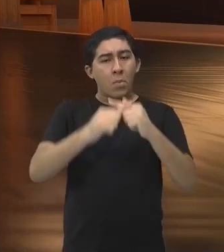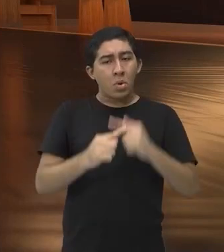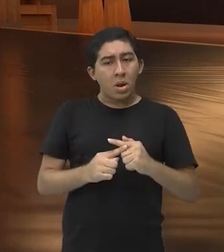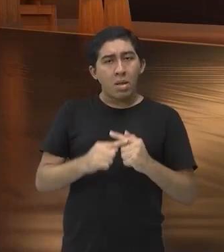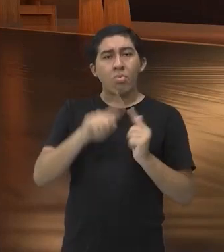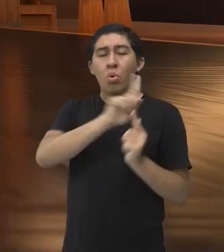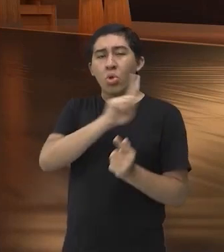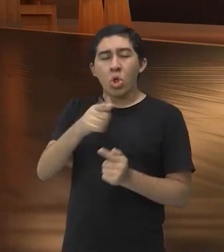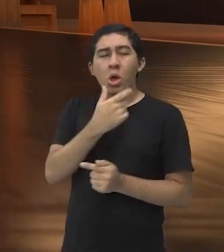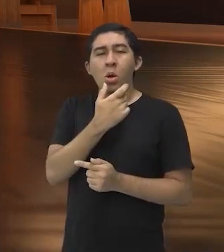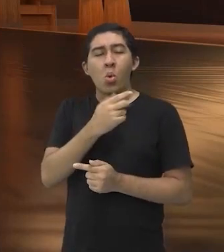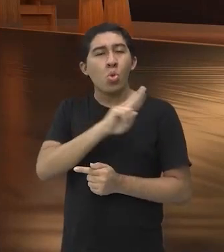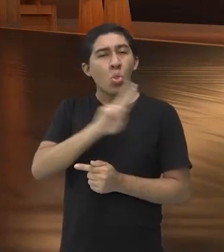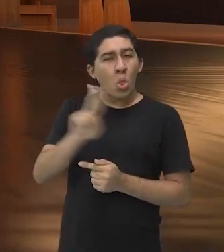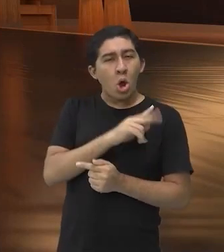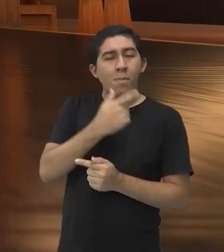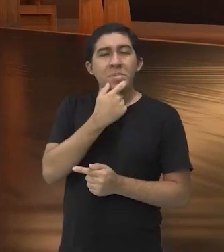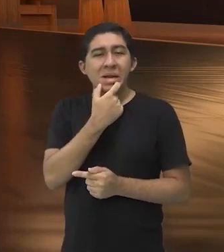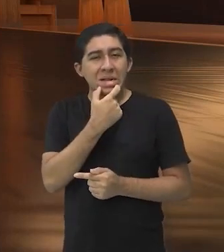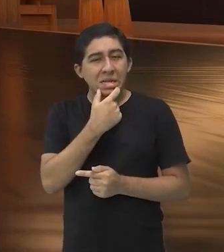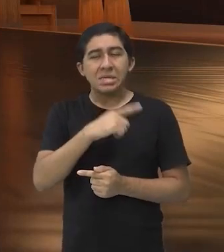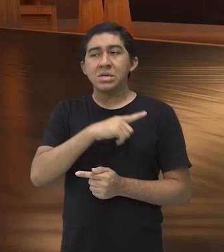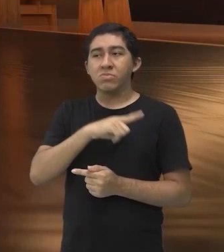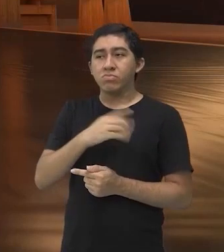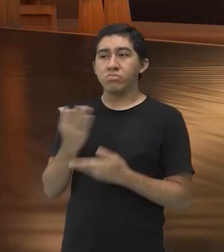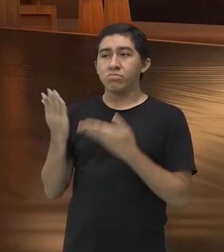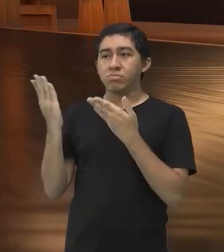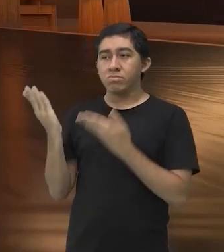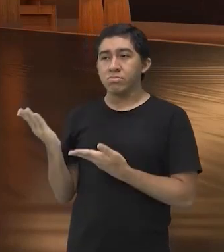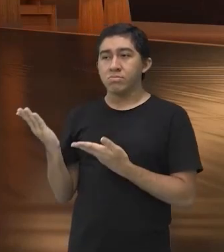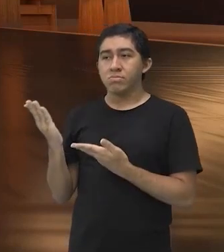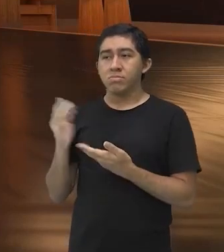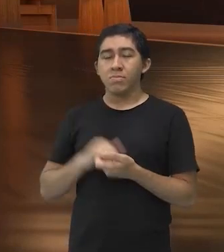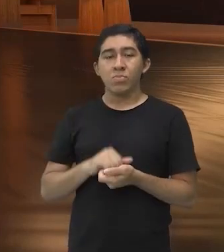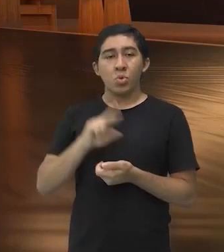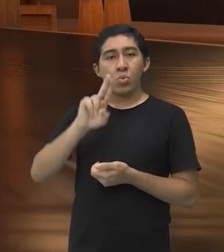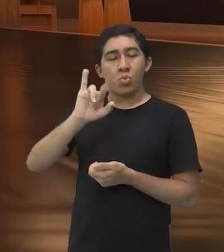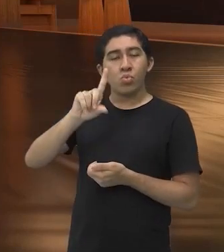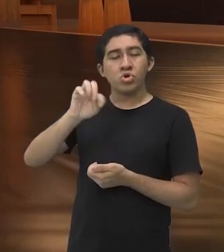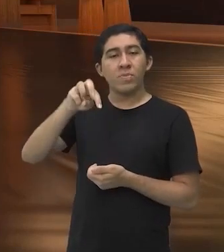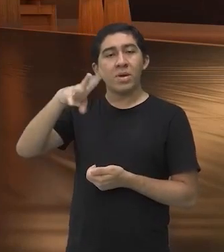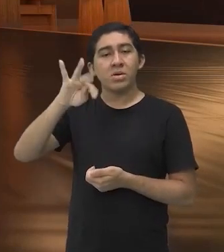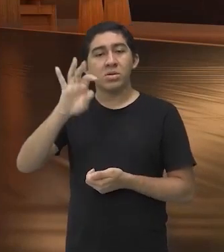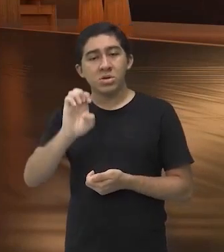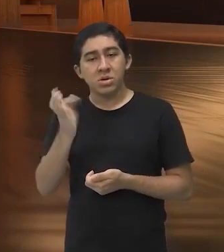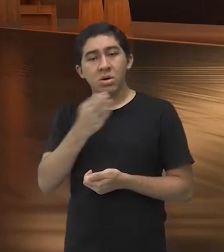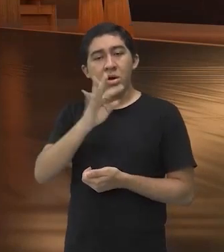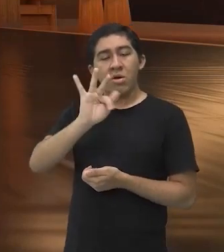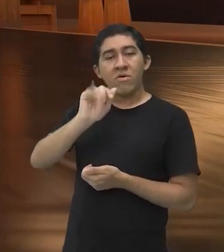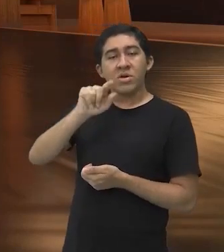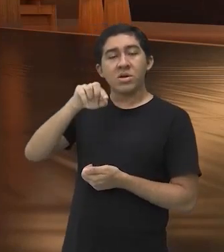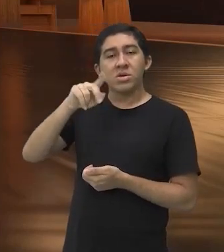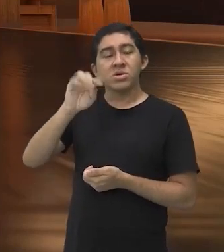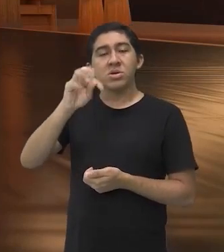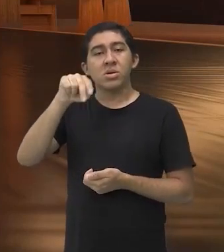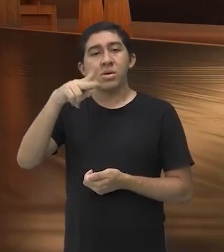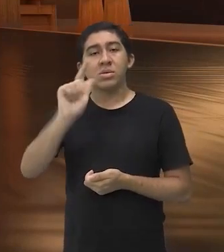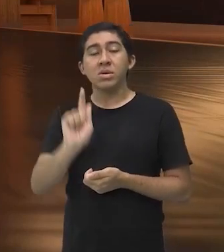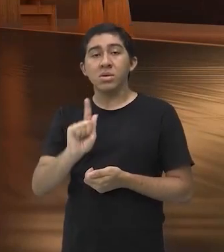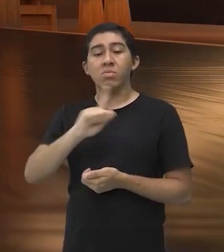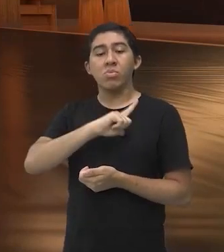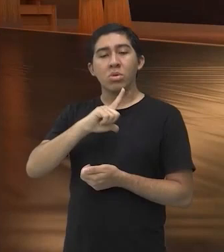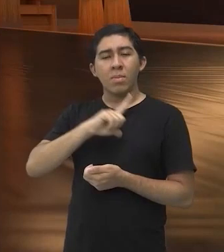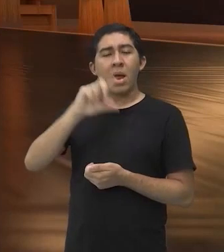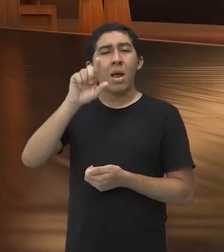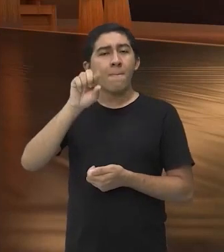E aí ele deu um pontapé para o esporte ser conhecido como MMA, né? O Mixed Martial Arts, é um